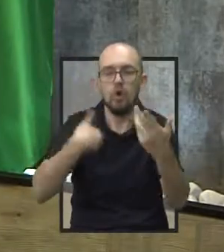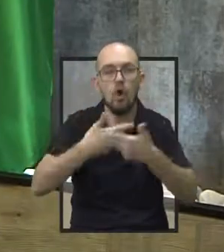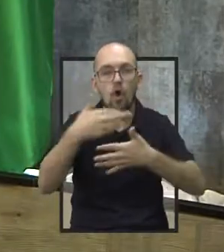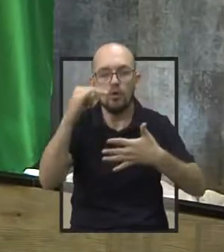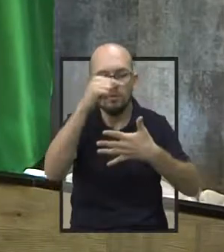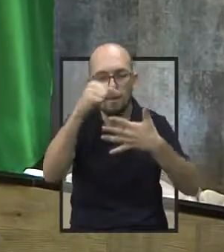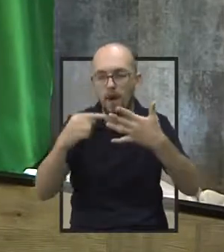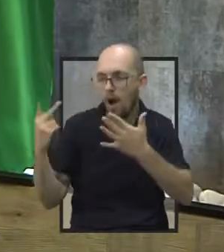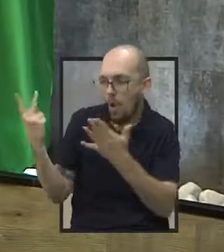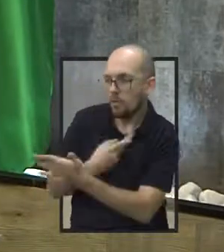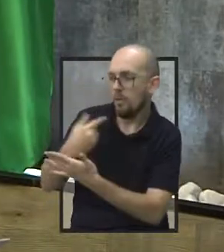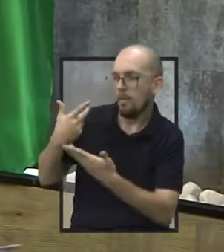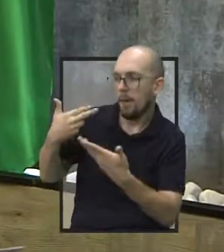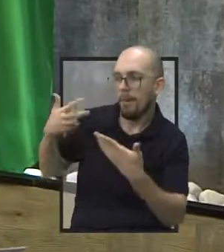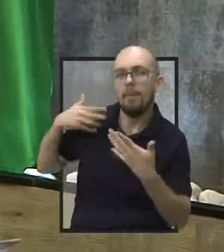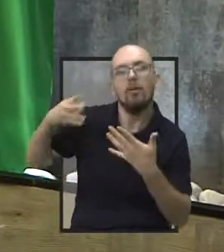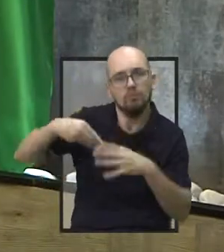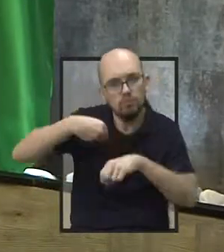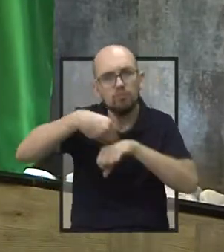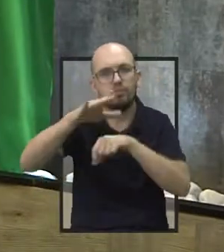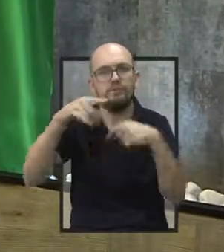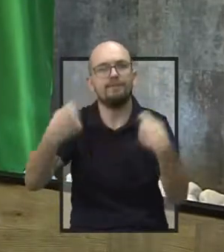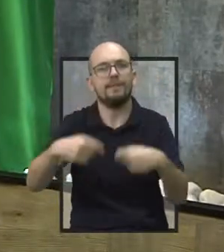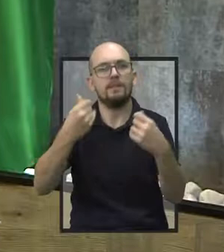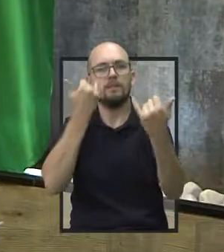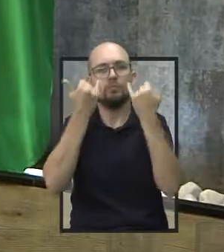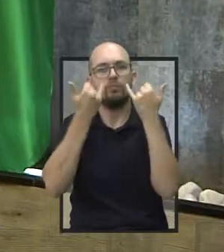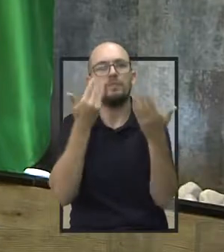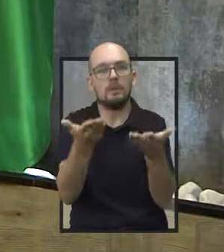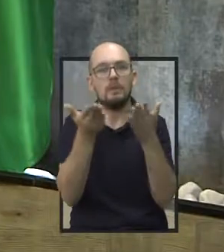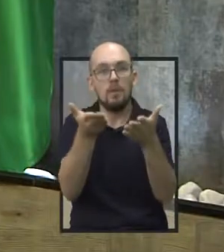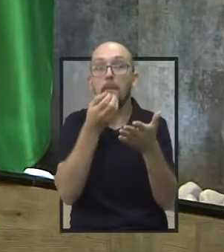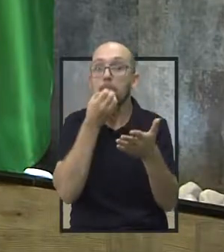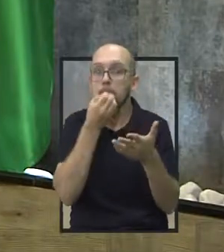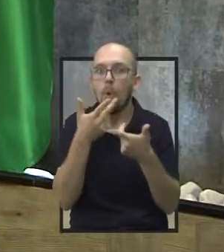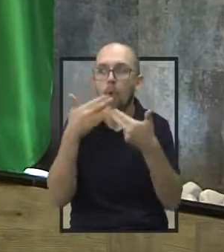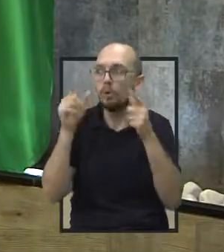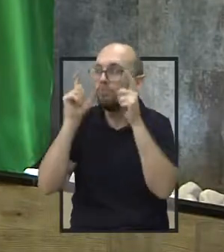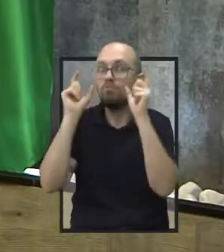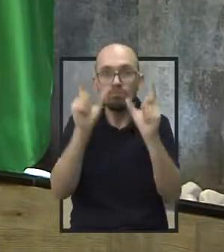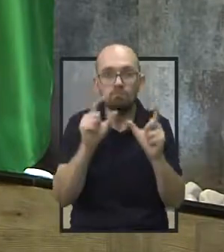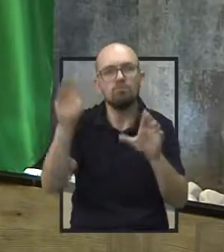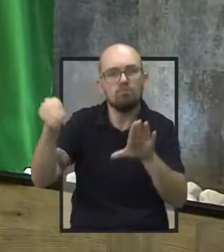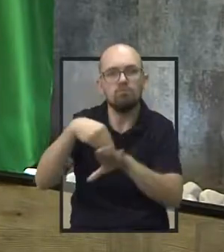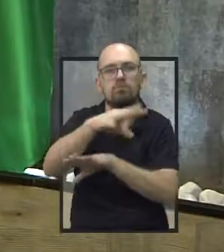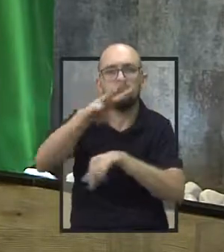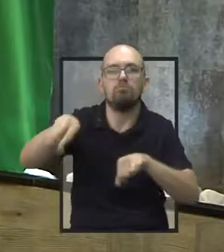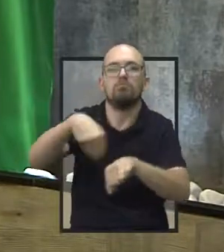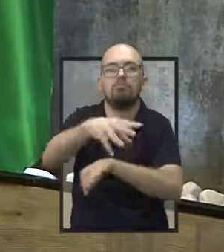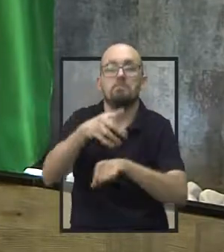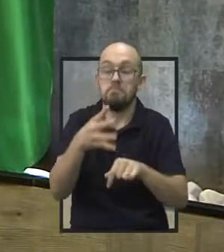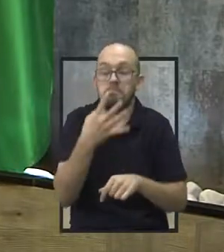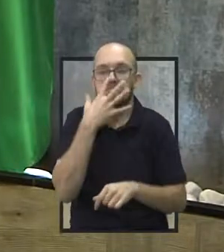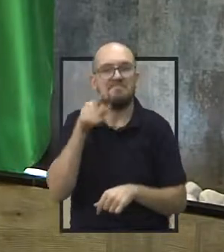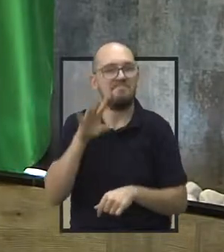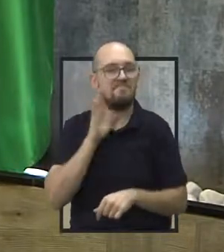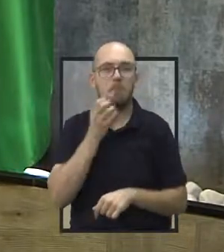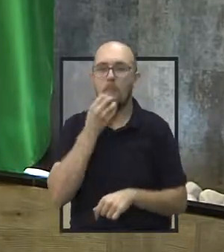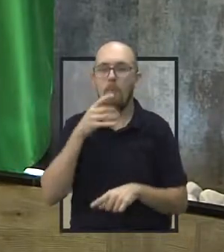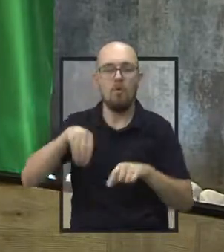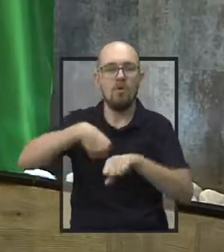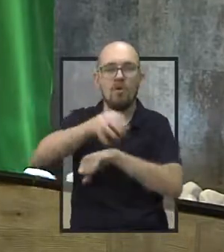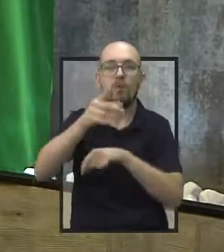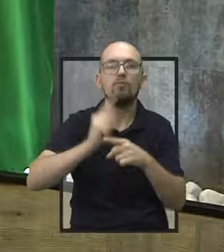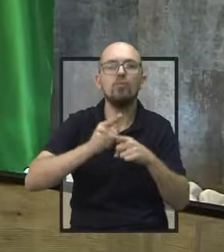coisas que vêm acontecendo em nossa cidade, coisas muito boas, coisas muito interessantes e muito bacanas, inclusive,